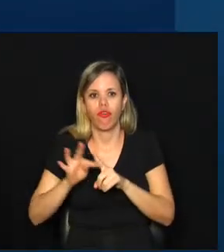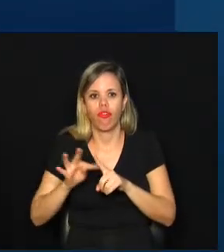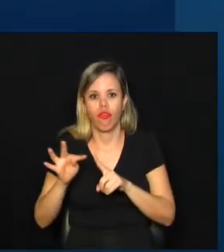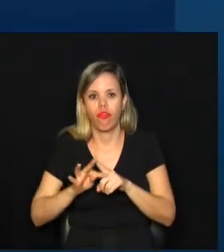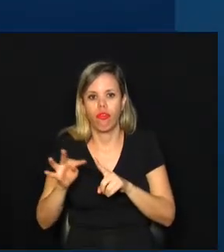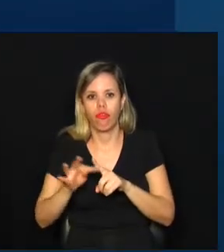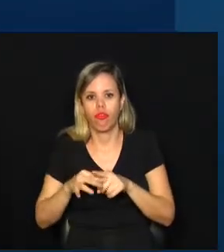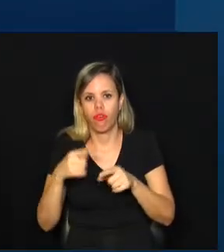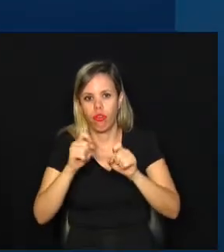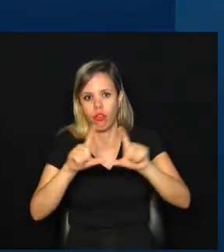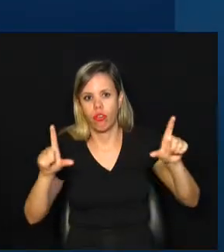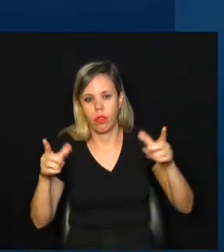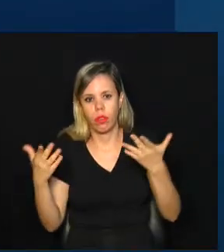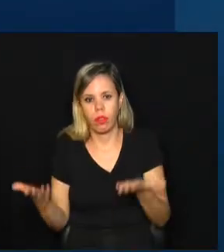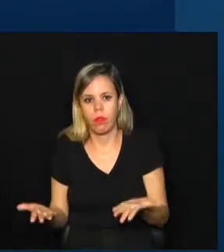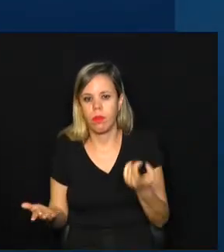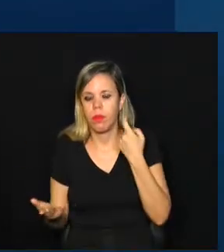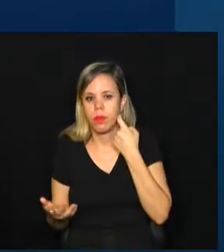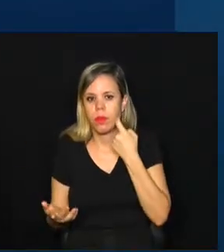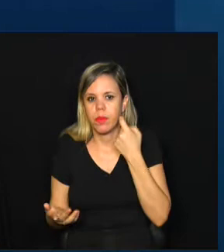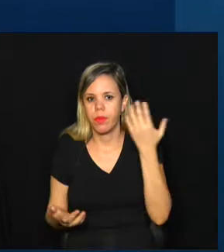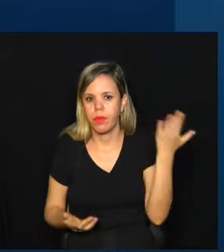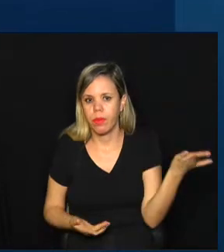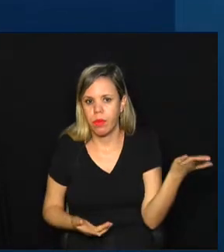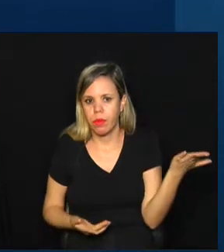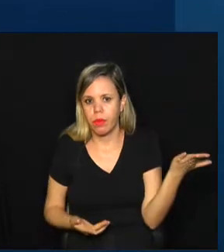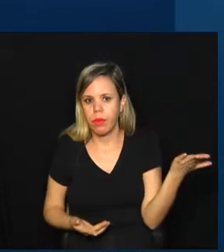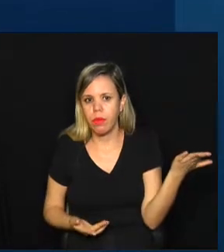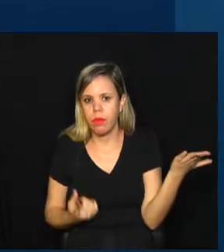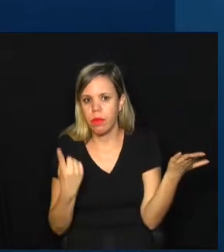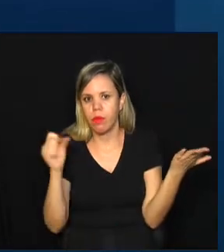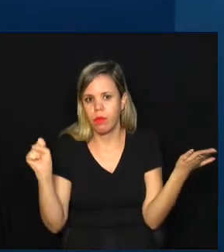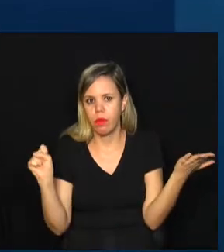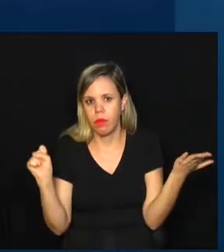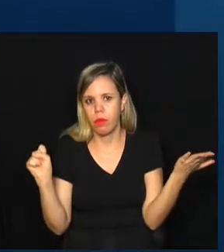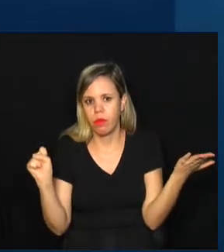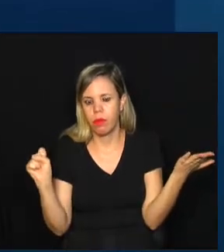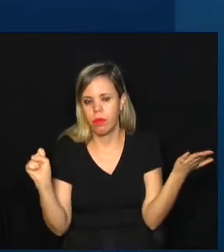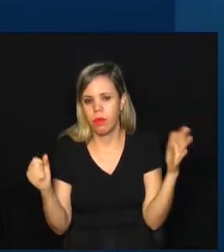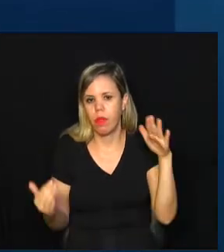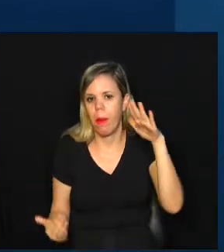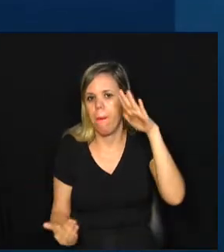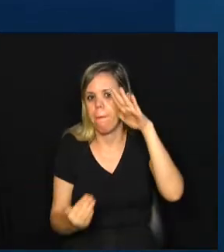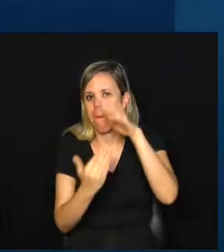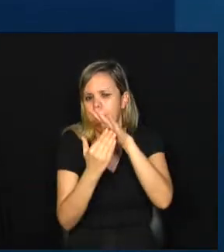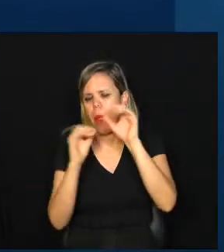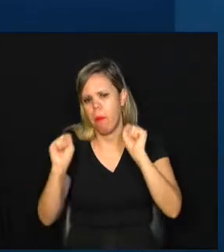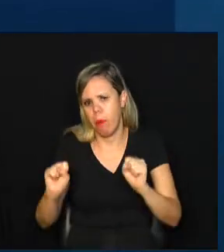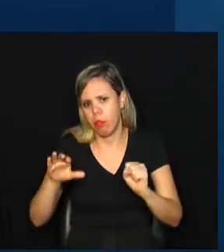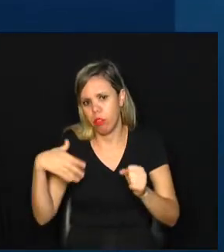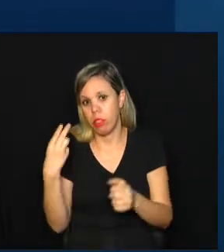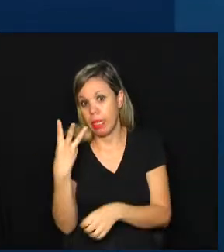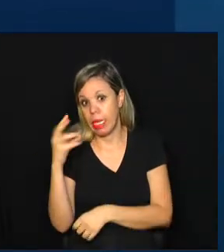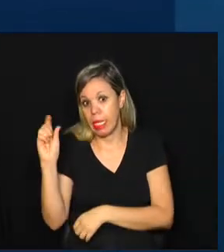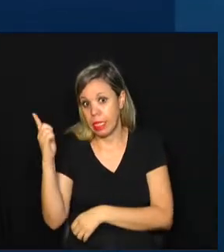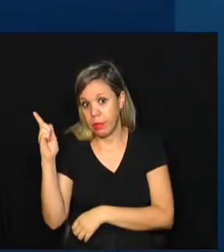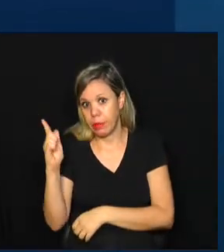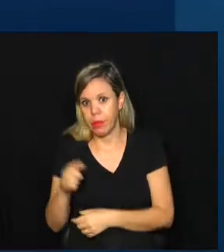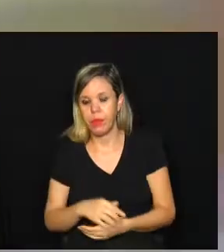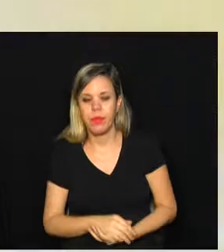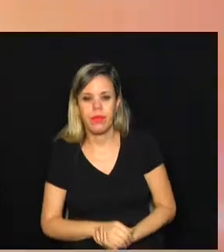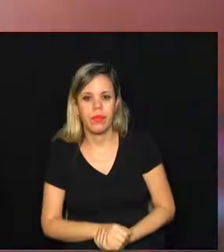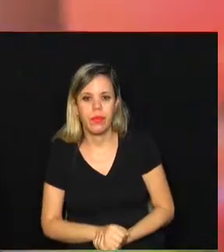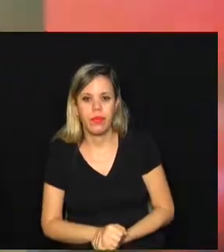aí na sua tela para esta sexta-feira, mínima de 18 e a máxima pode chegar aos 30 graus.